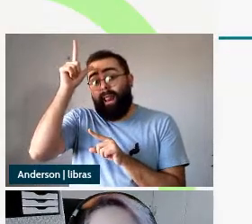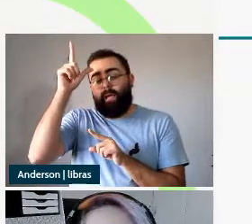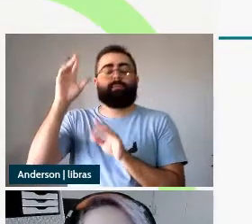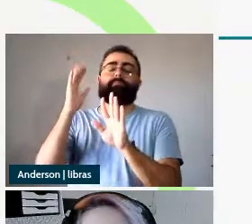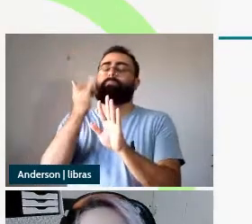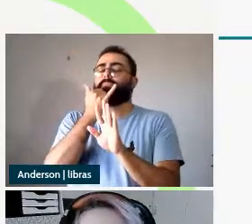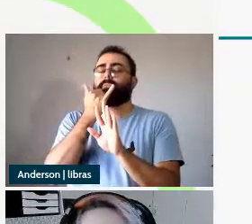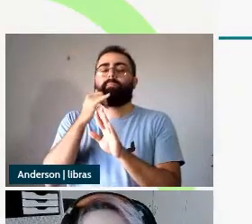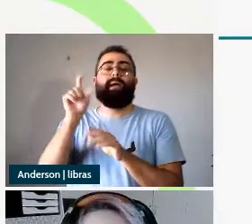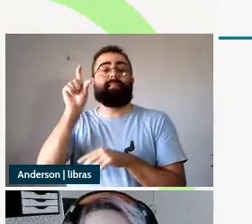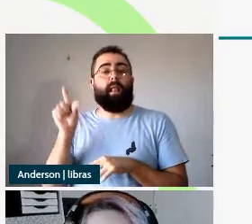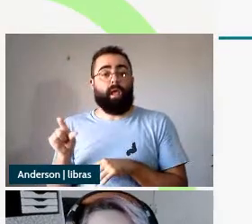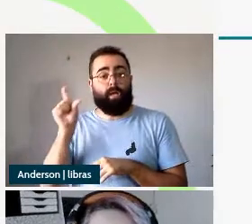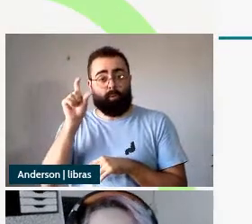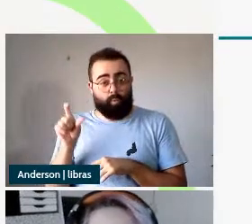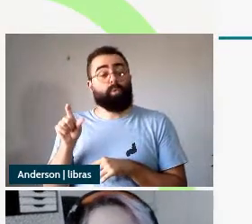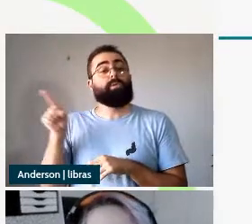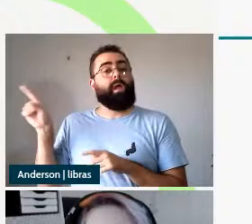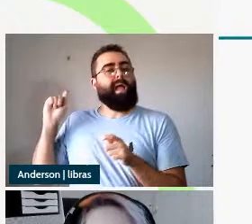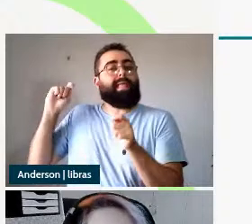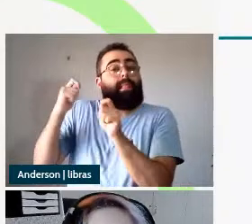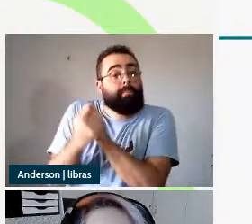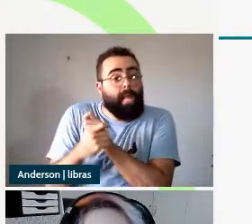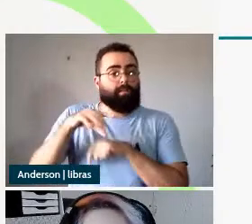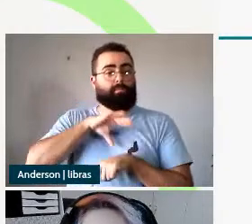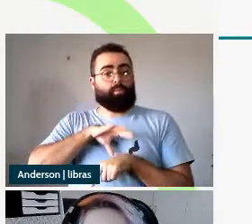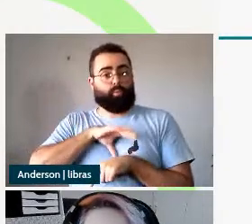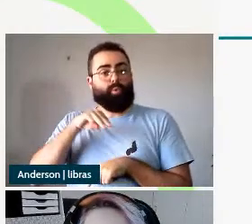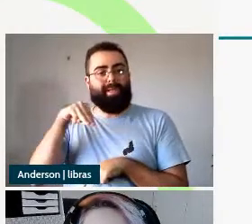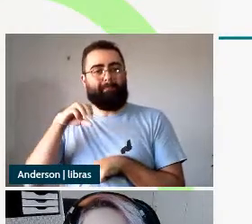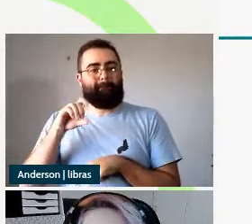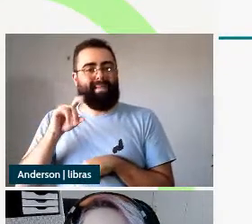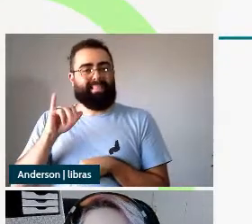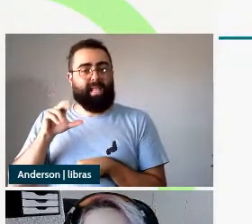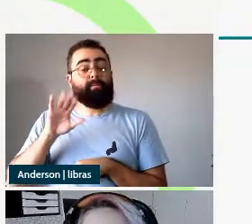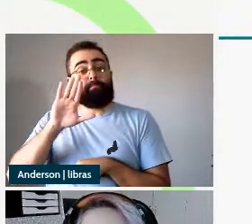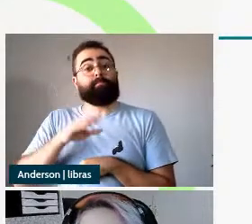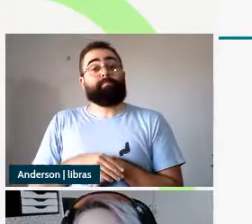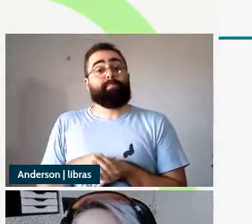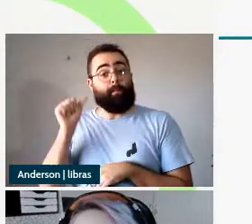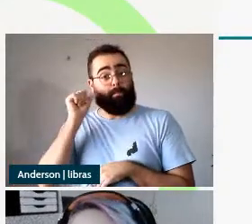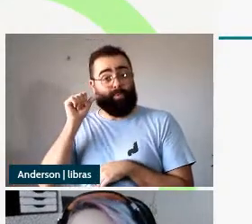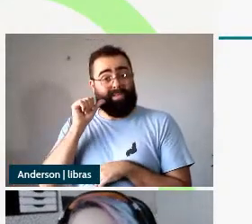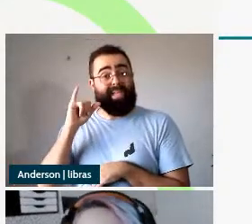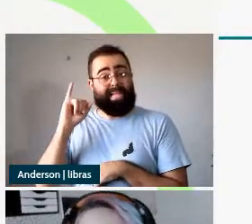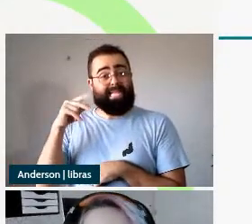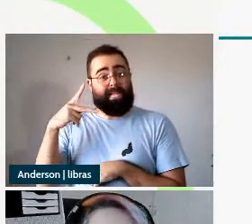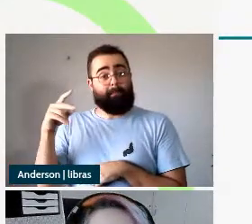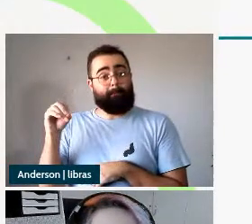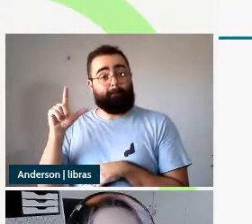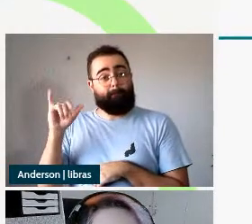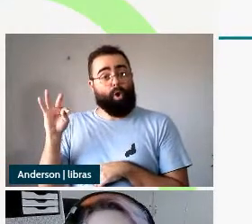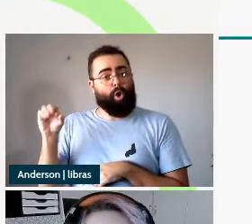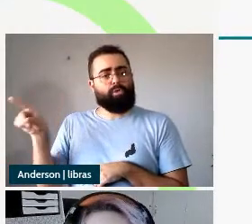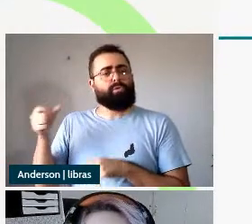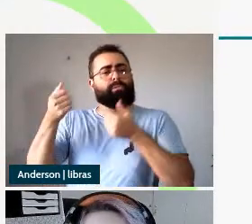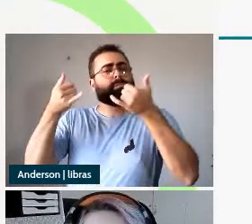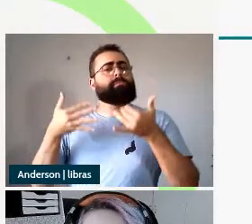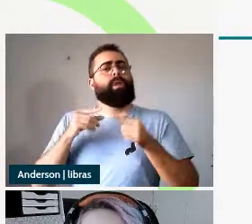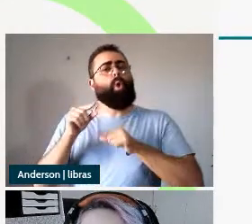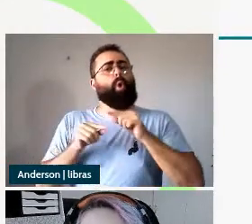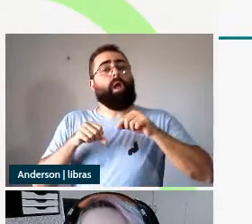e o Medeiros adapta para o português a análise da autora ela traz que diferentes núcleos funcionais eles se diferenciam